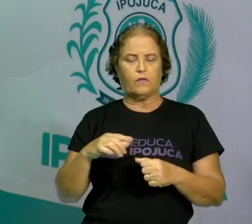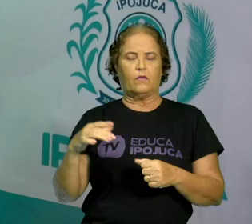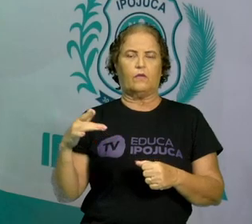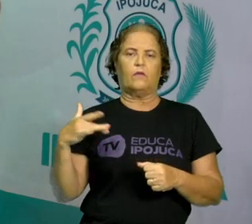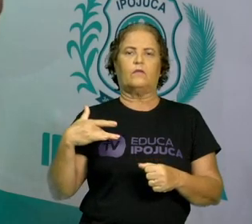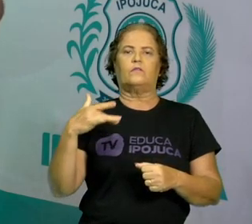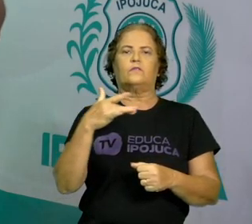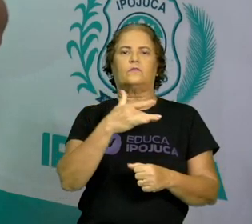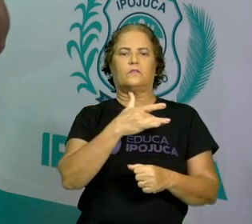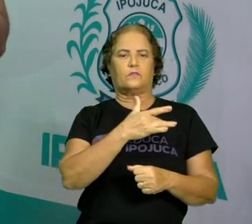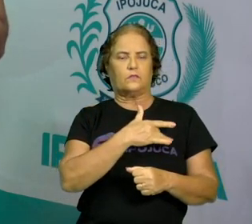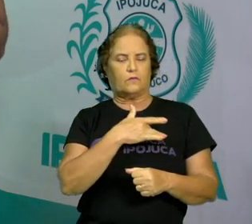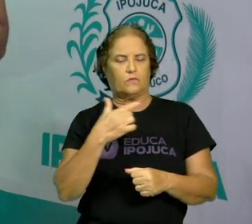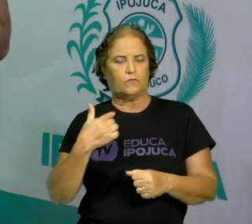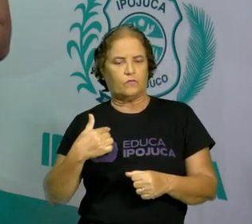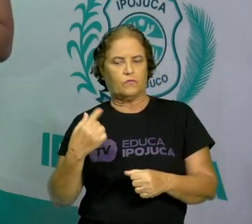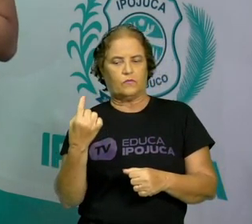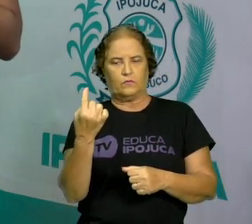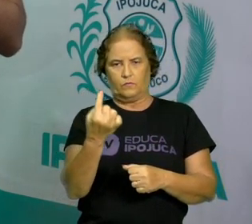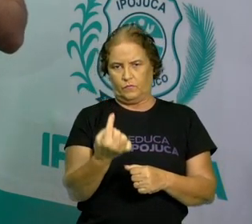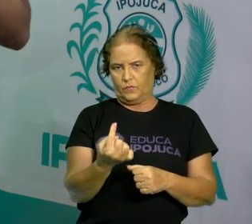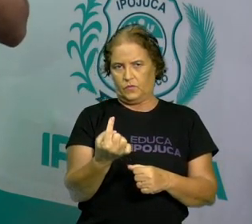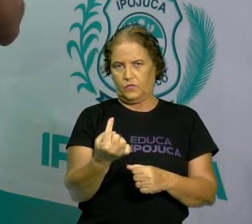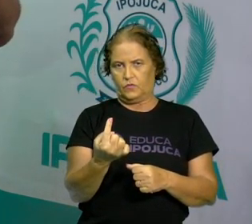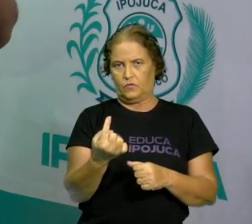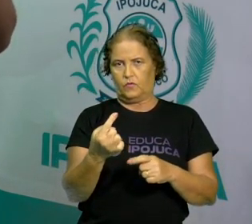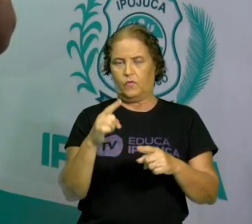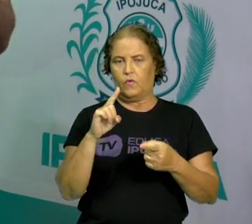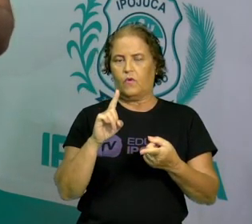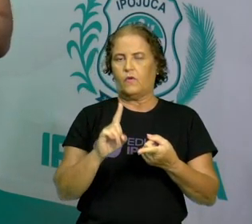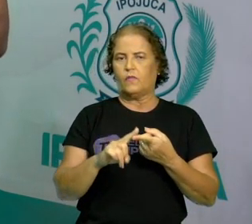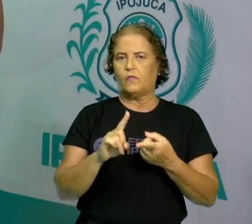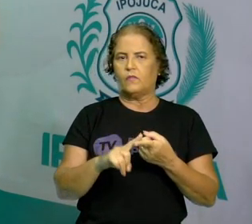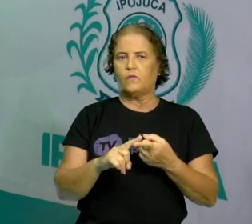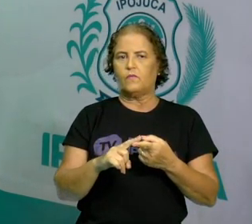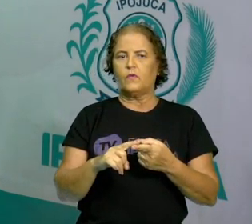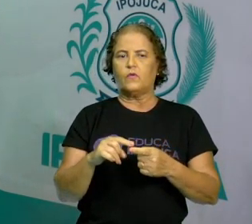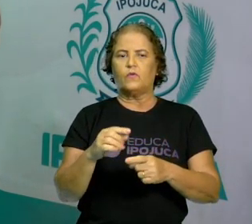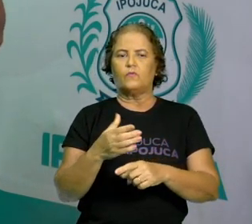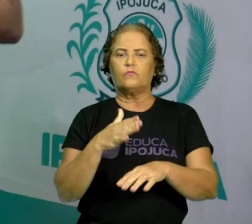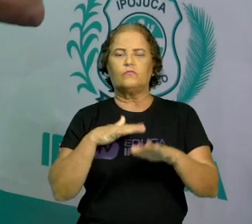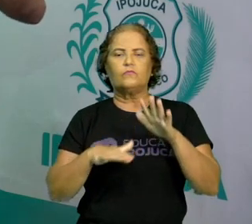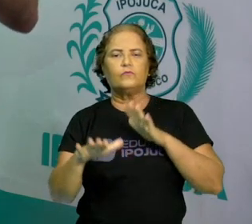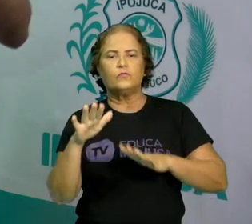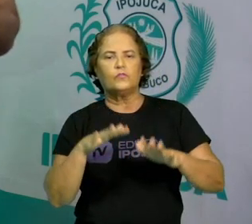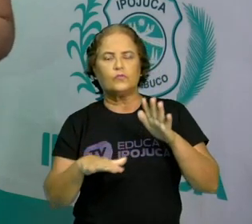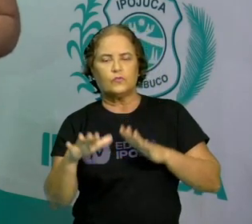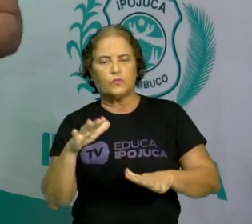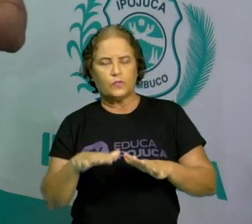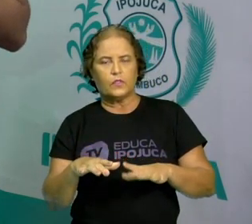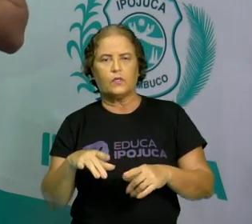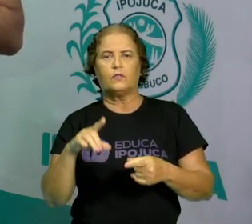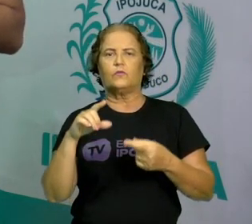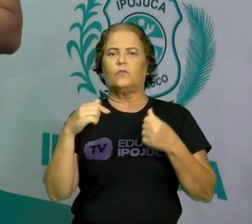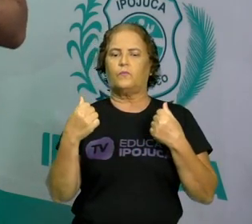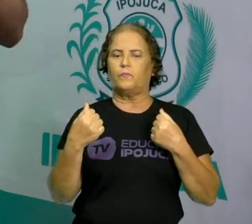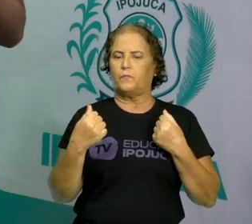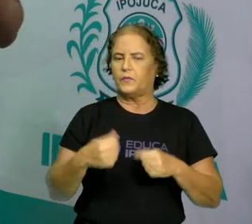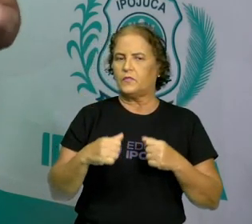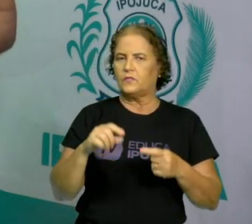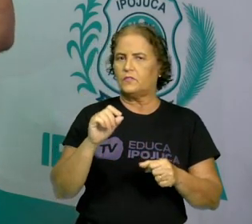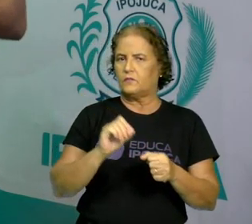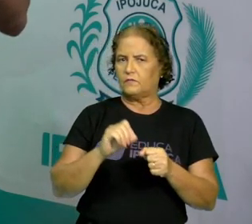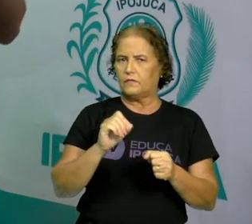pessoal são essenciais para a promoção da saúde e devem ser feitos regularmente. Ou seja,